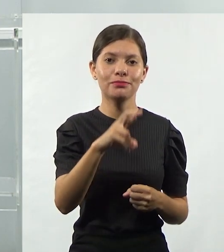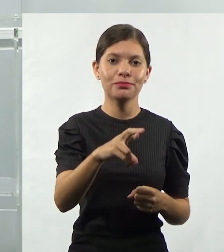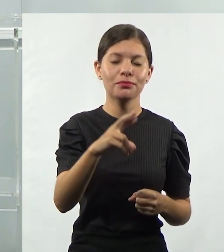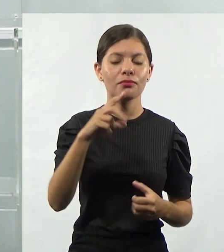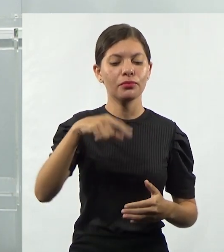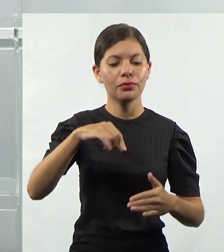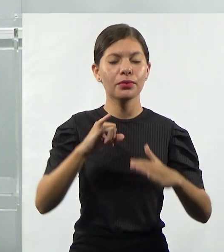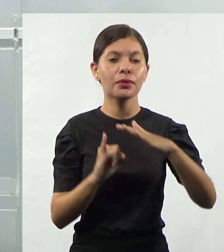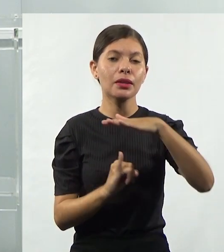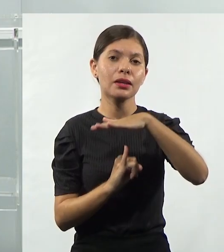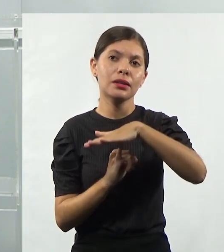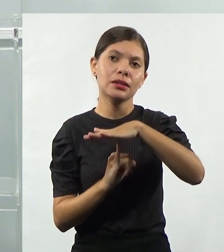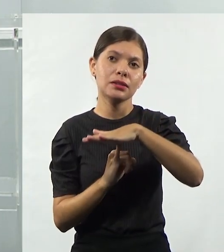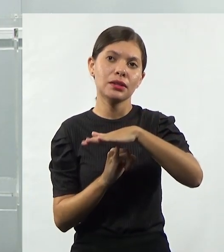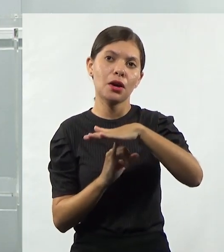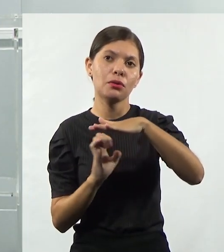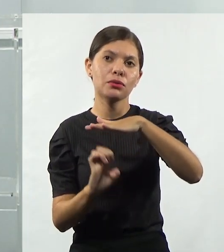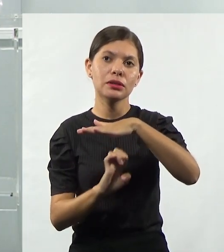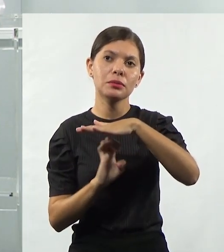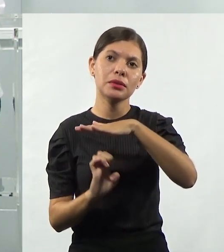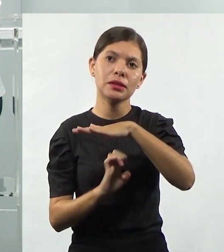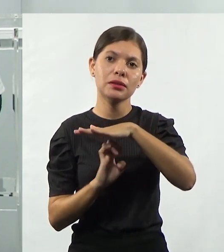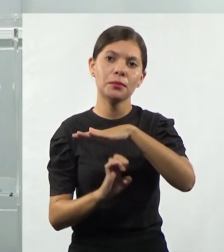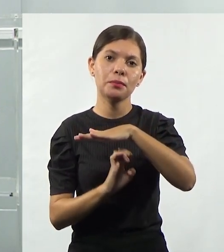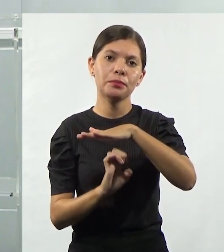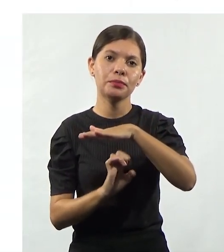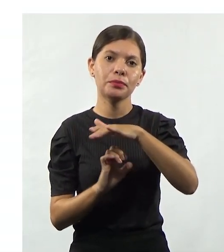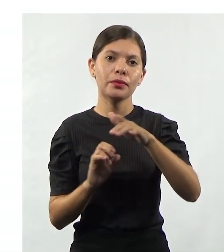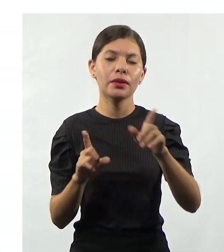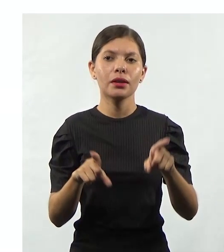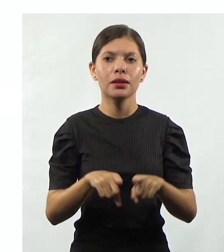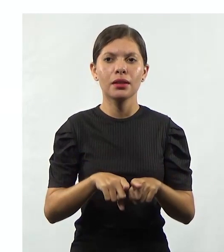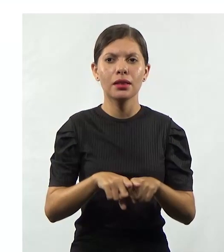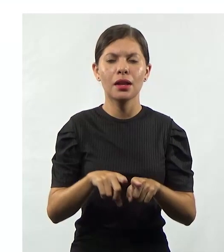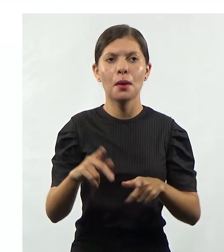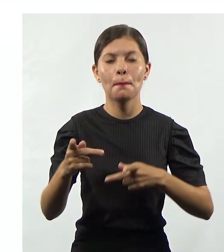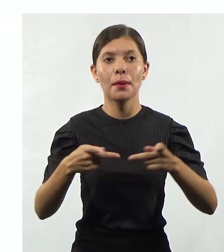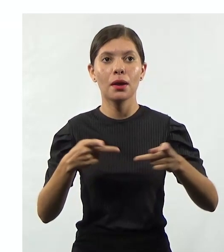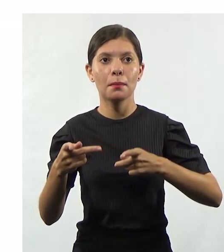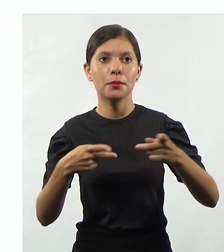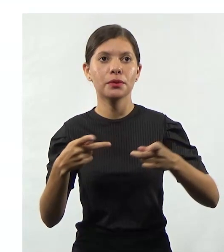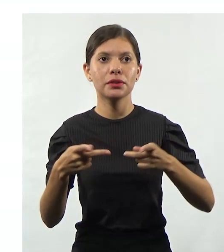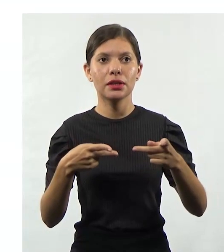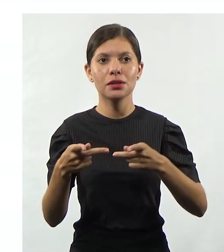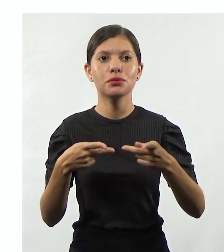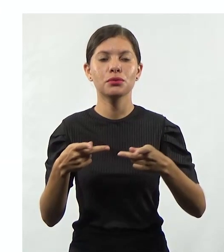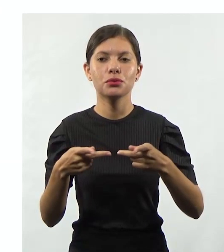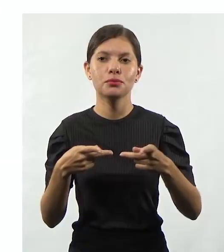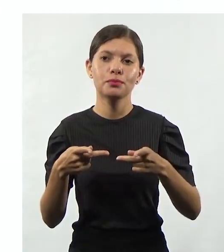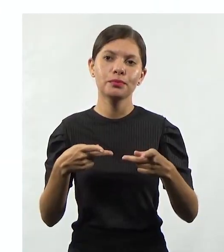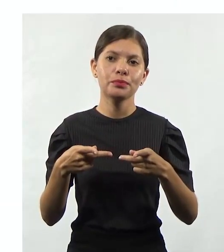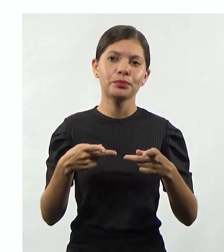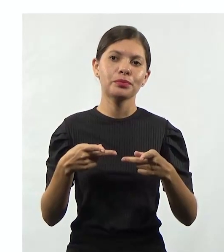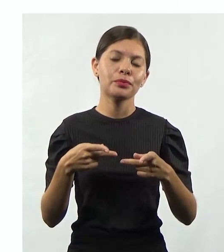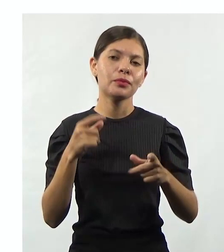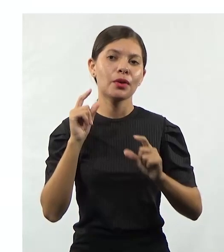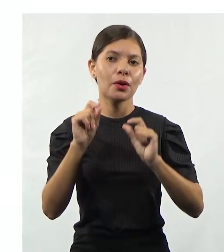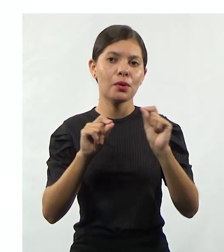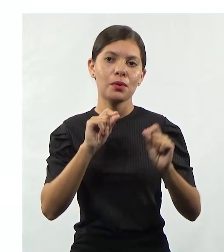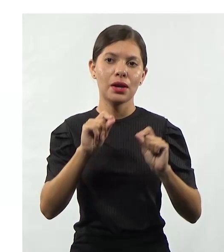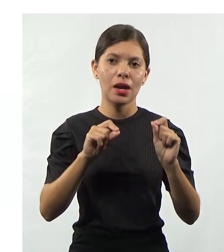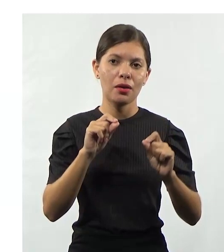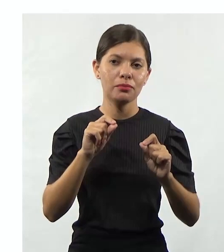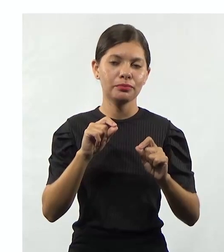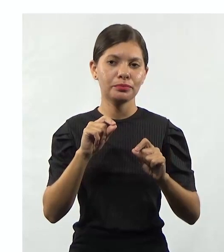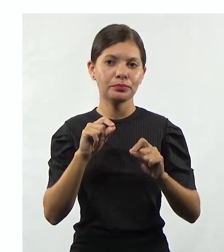trazendo resultados para a nossa organização. Não é isso? E também o processo de monitorar as pessoas, ou